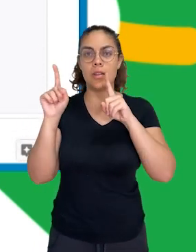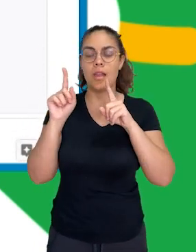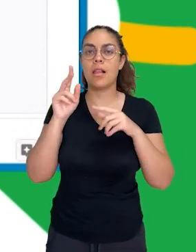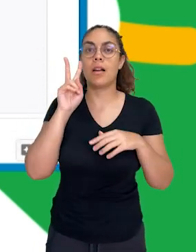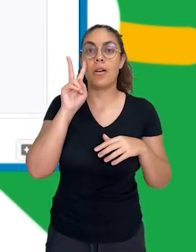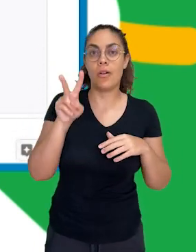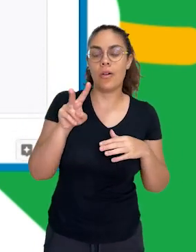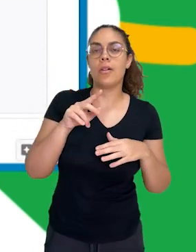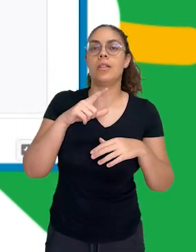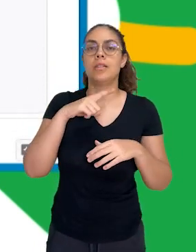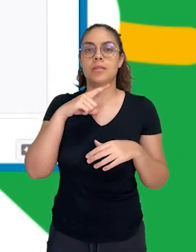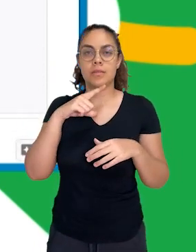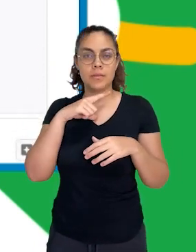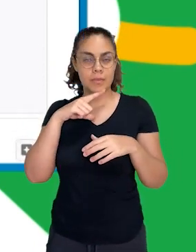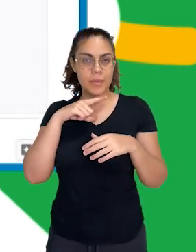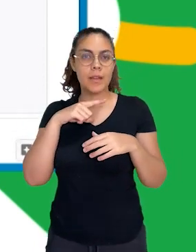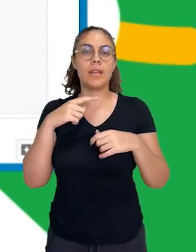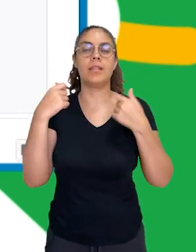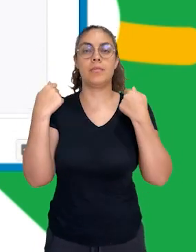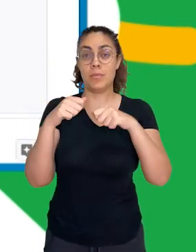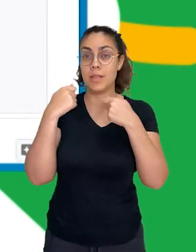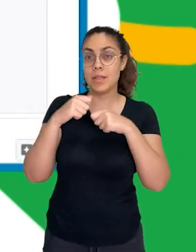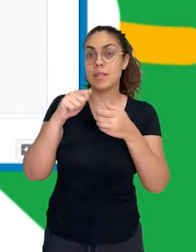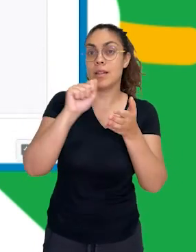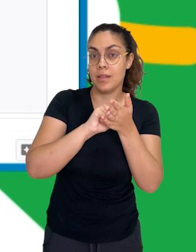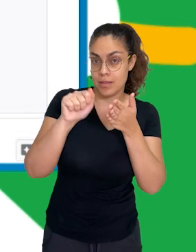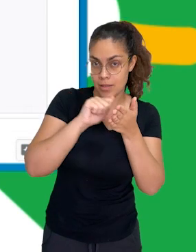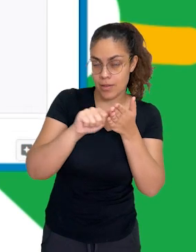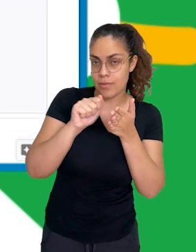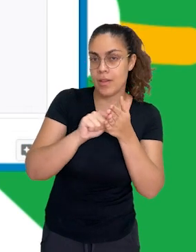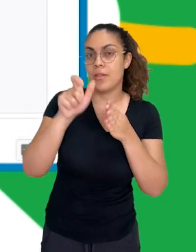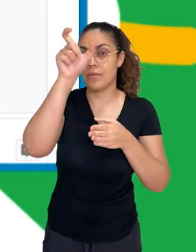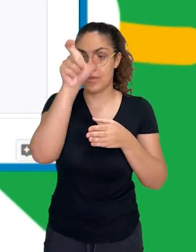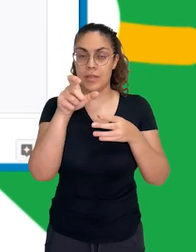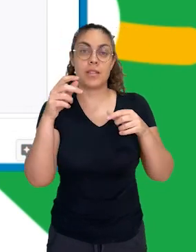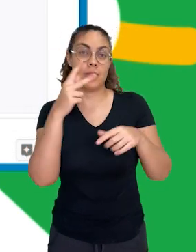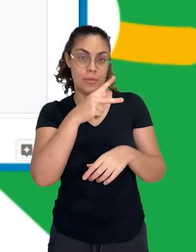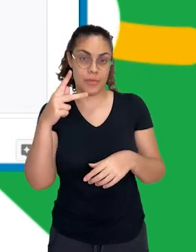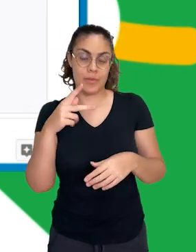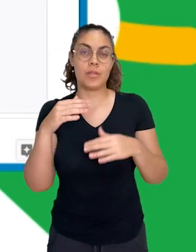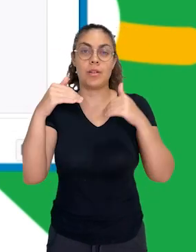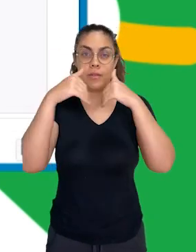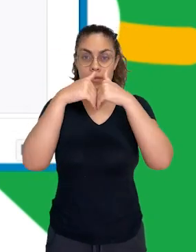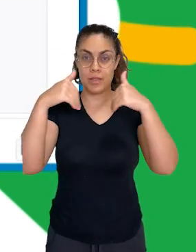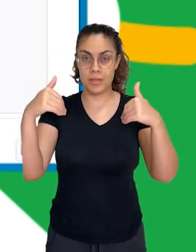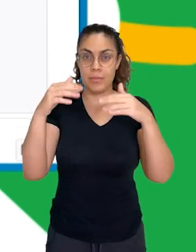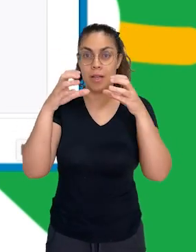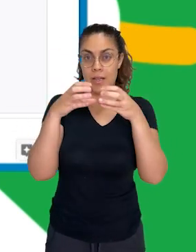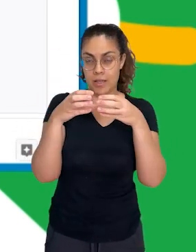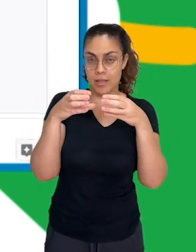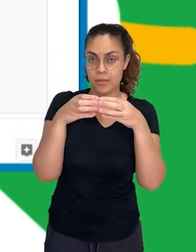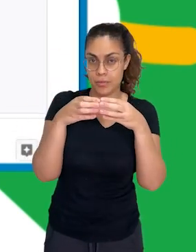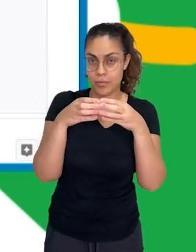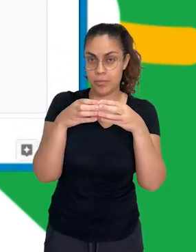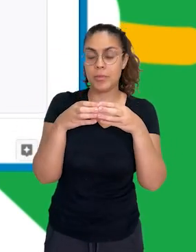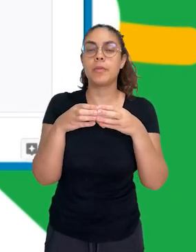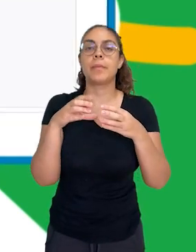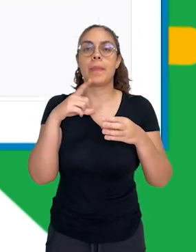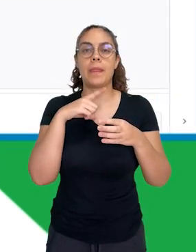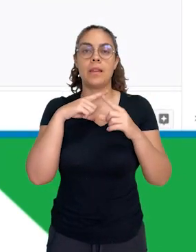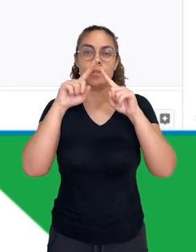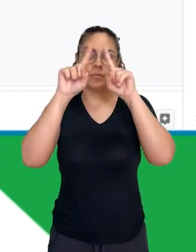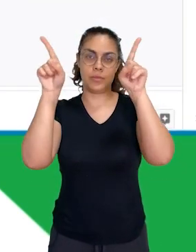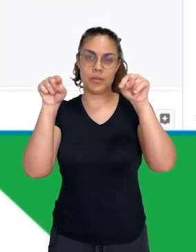Observem que nós temos alguns elementos que precisam ser preenchidos. Então, previamente, você, professor, vai dividir a sua turma em equipes. Aqui nós temos